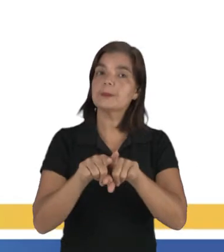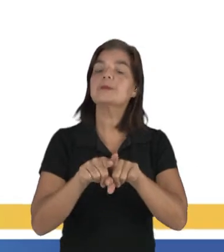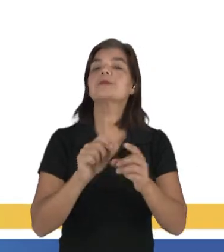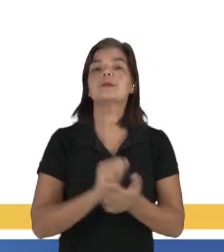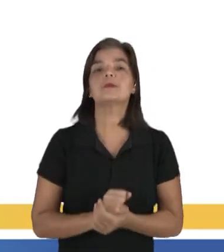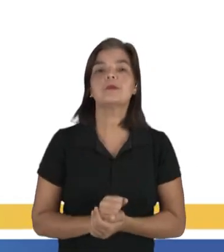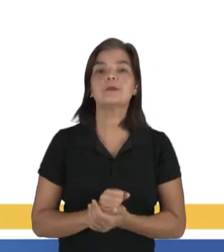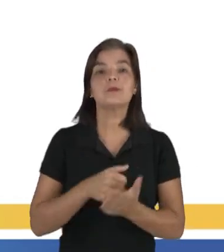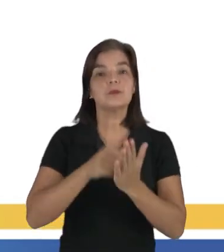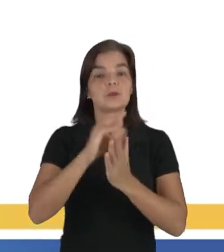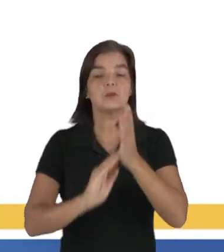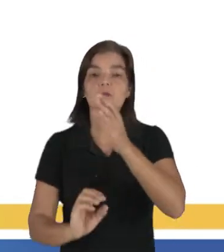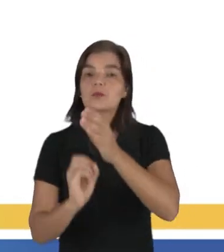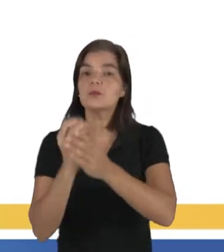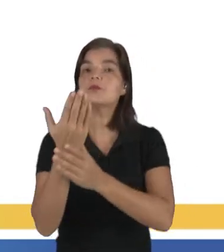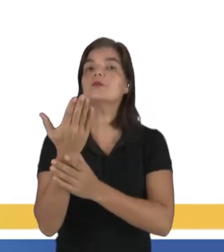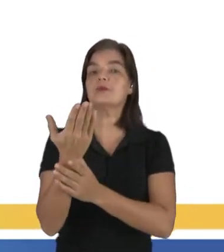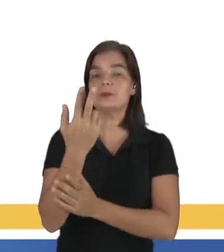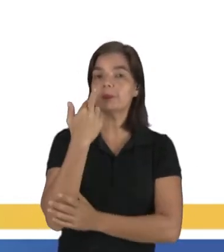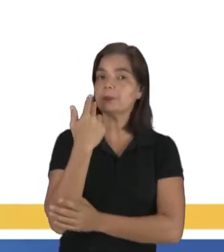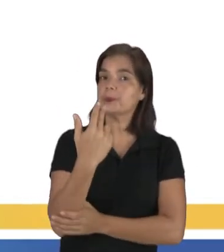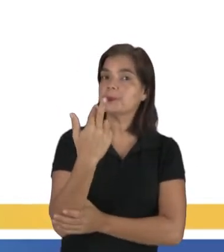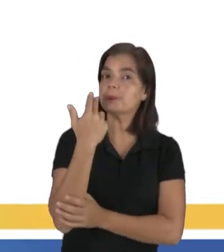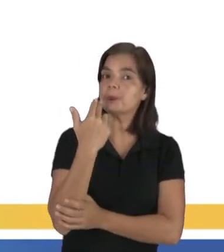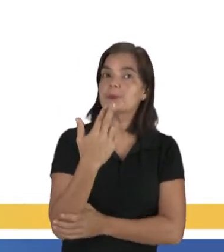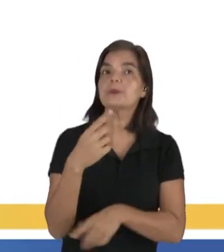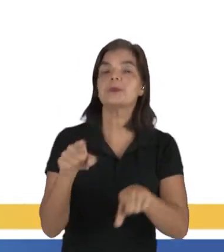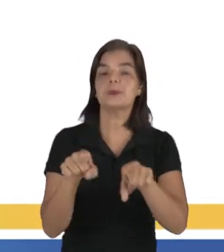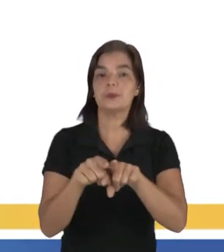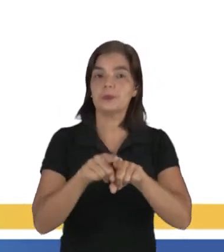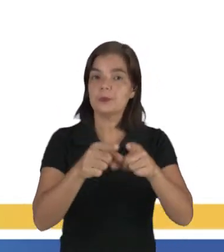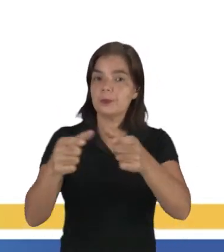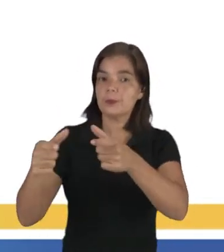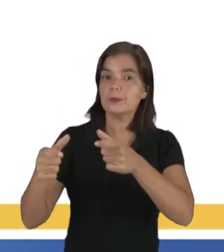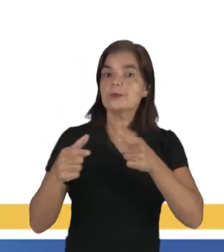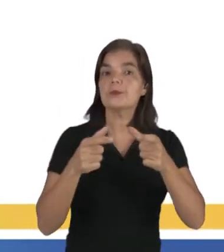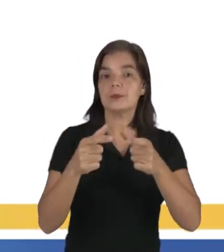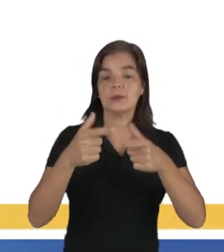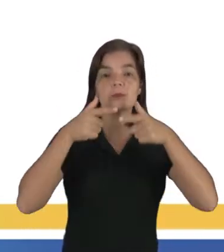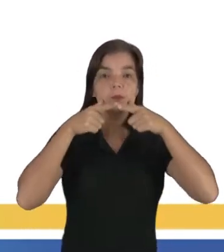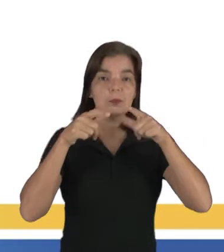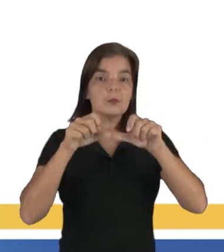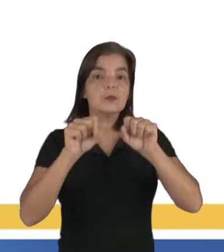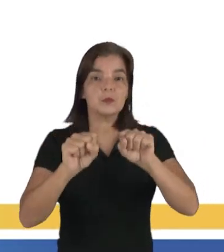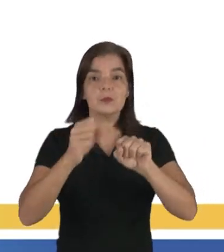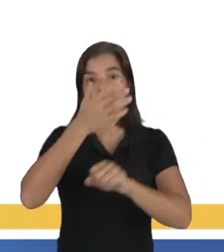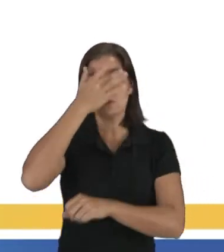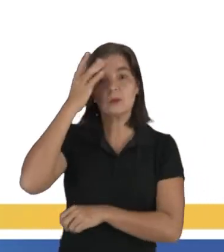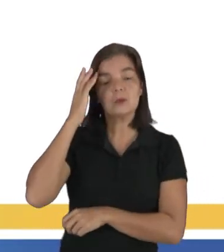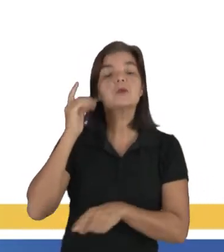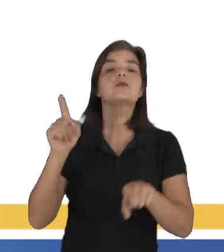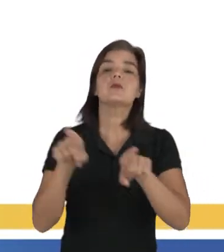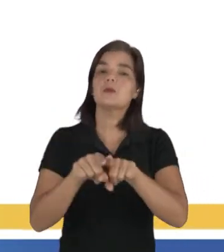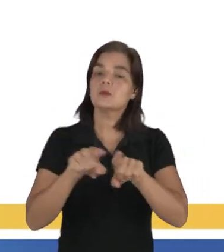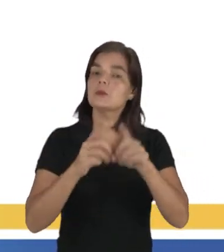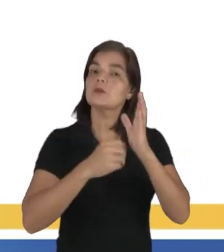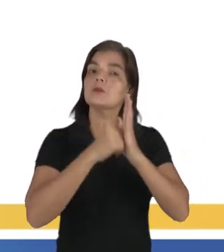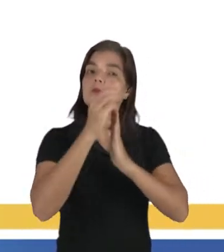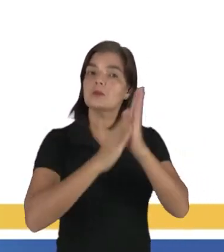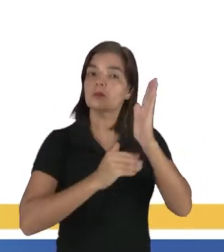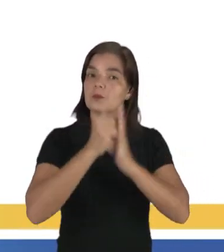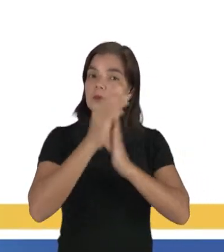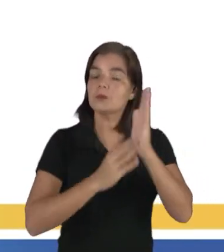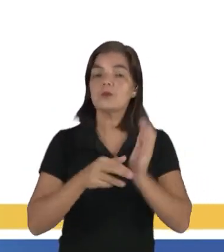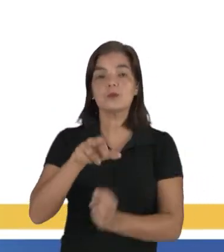um pouco a origem da língua, do estabelecimento da linguagem entre os seres. Isso aí são pinturas